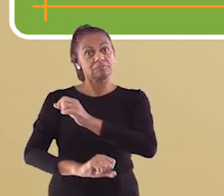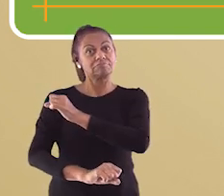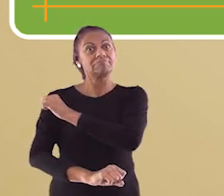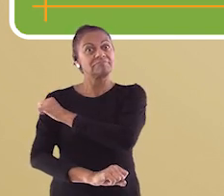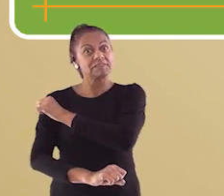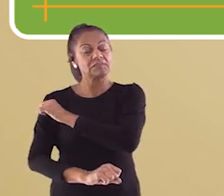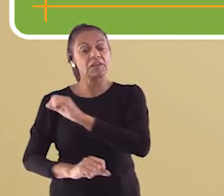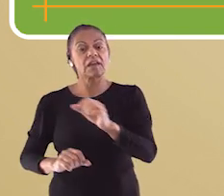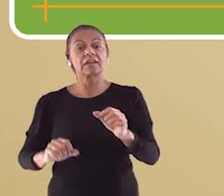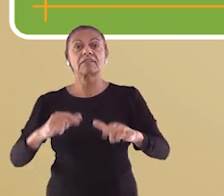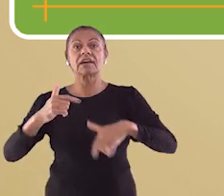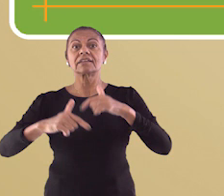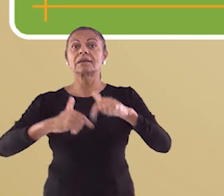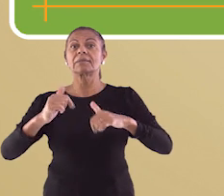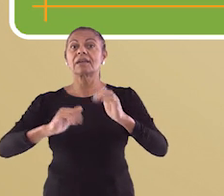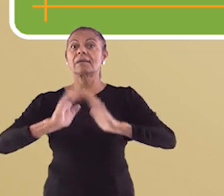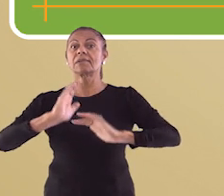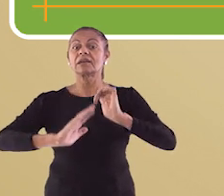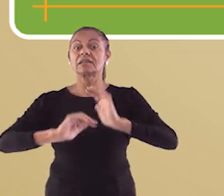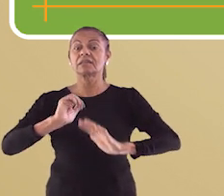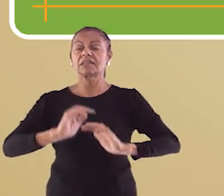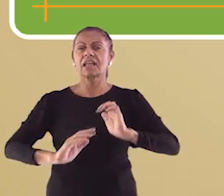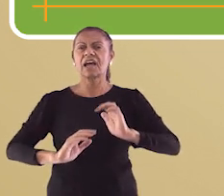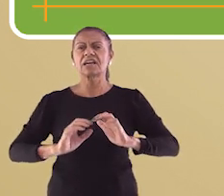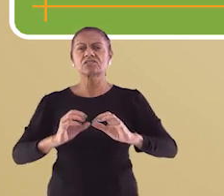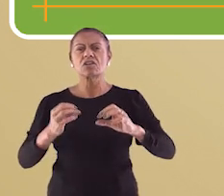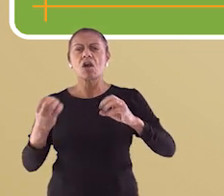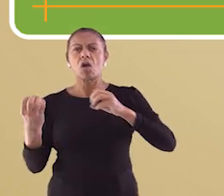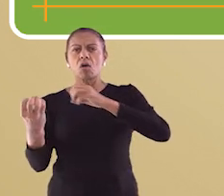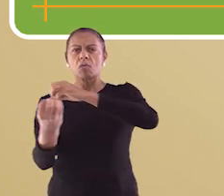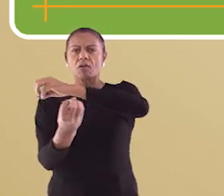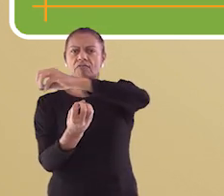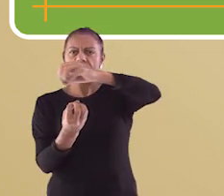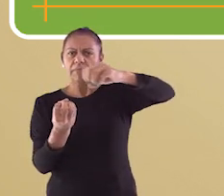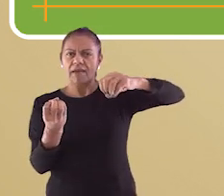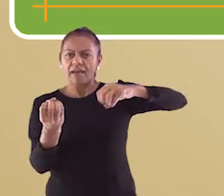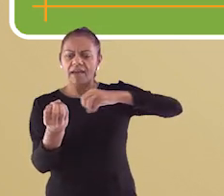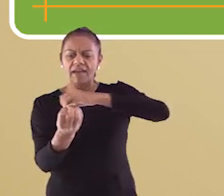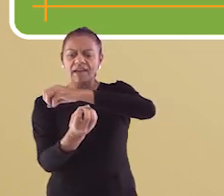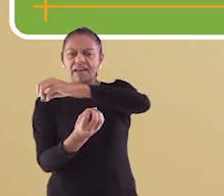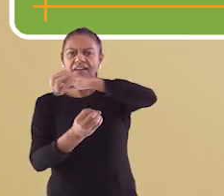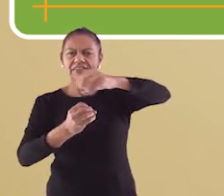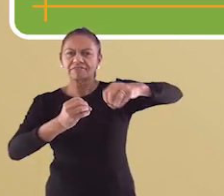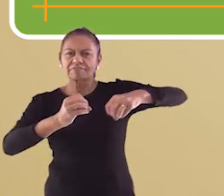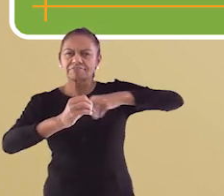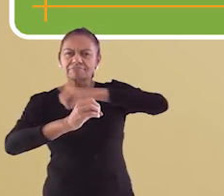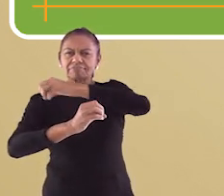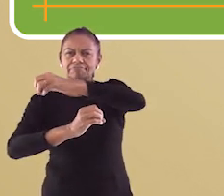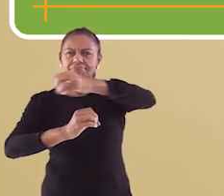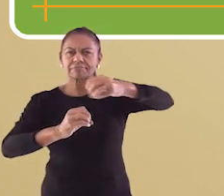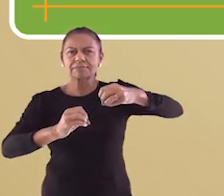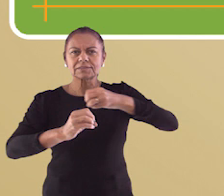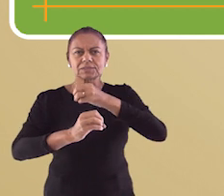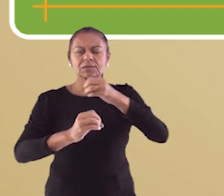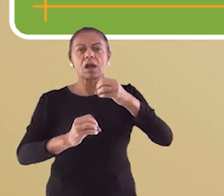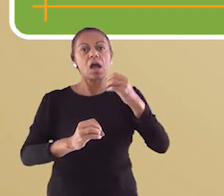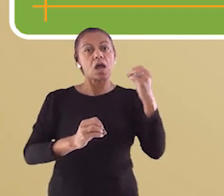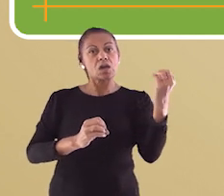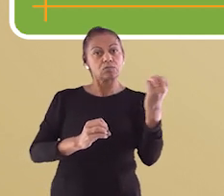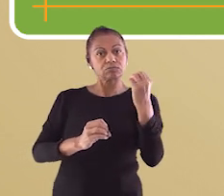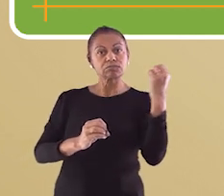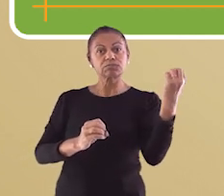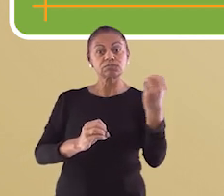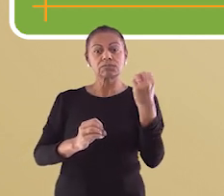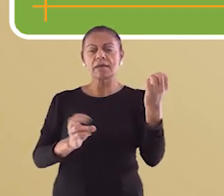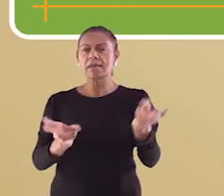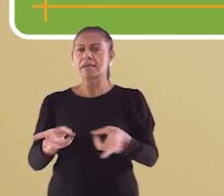representar os movimentos de rotação e translação da terra e analisar o papel de inclinação do eixo